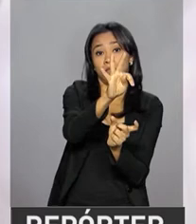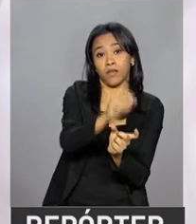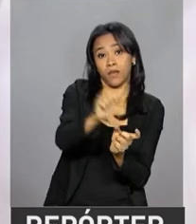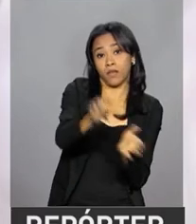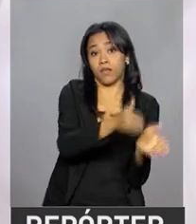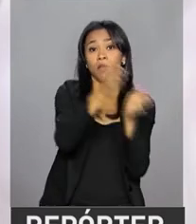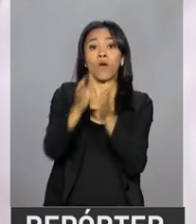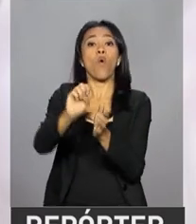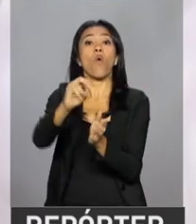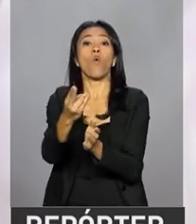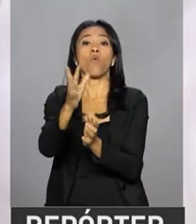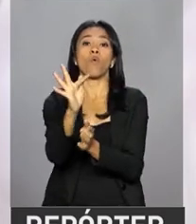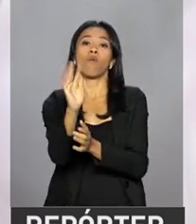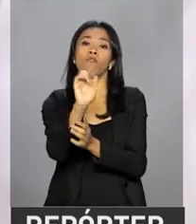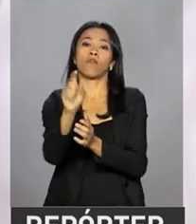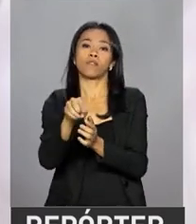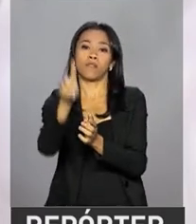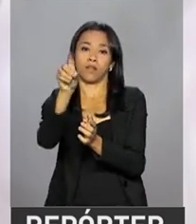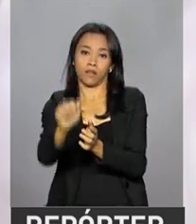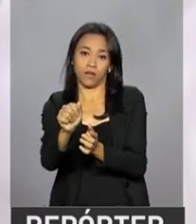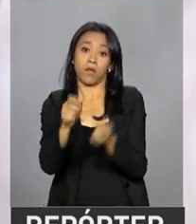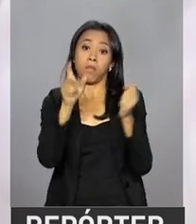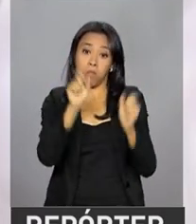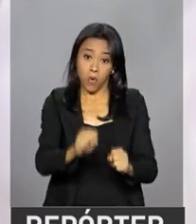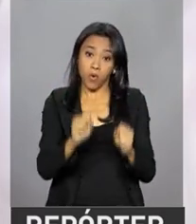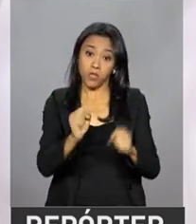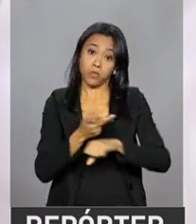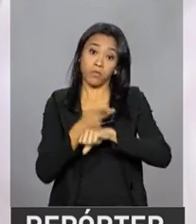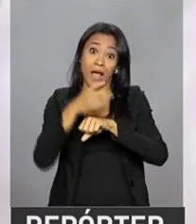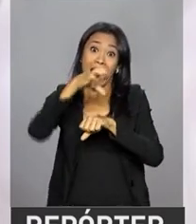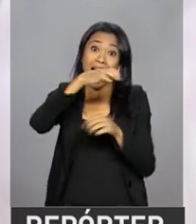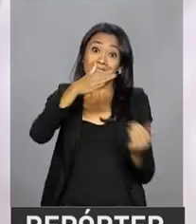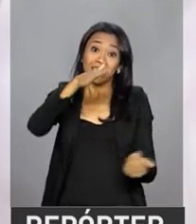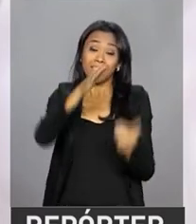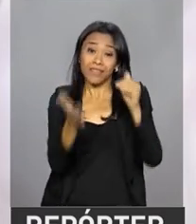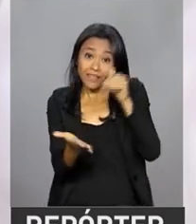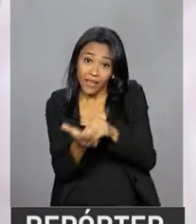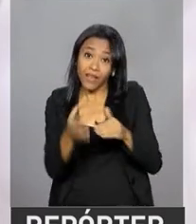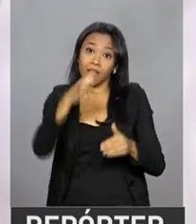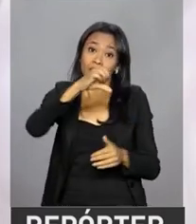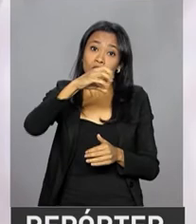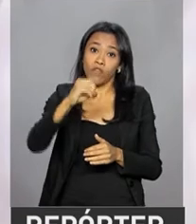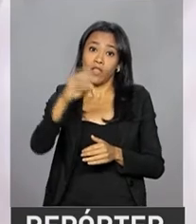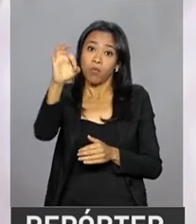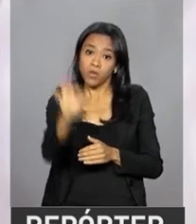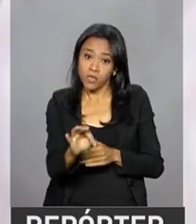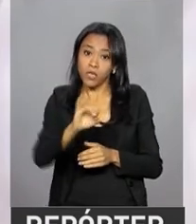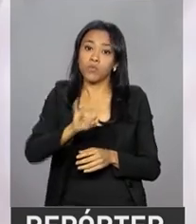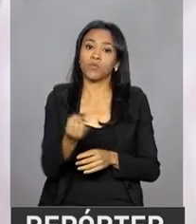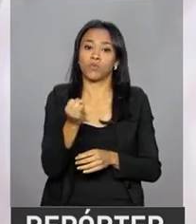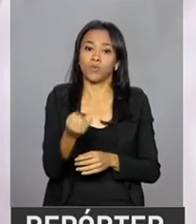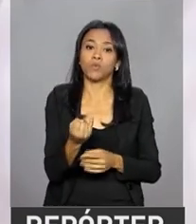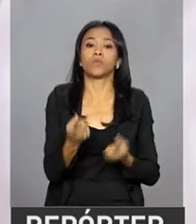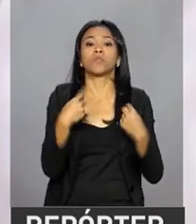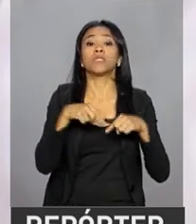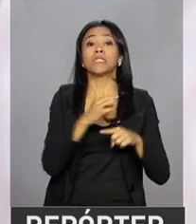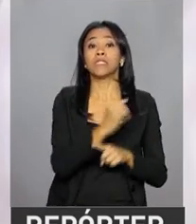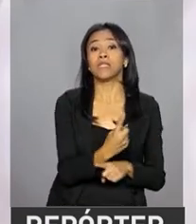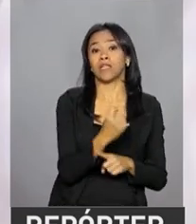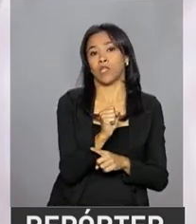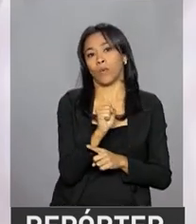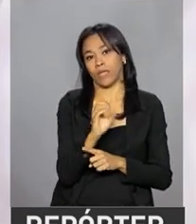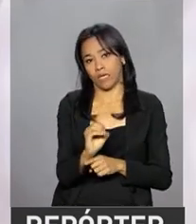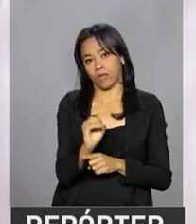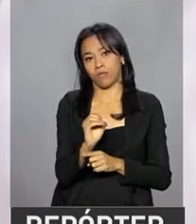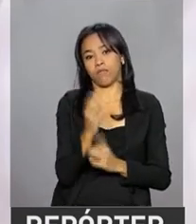Fazenda Nacional. O contribuinte pode contar com a redução de até 90% dos juros e até 180 parcelas